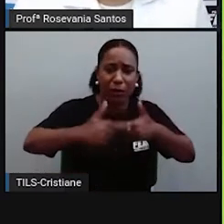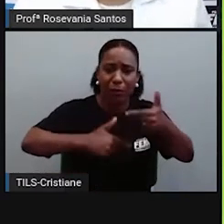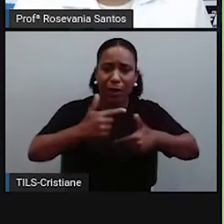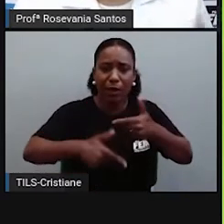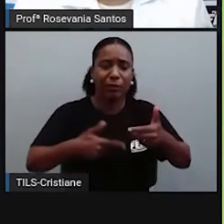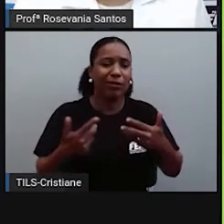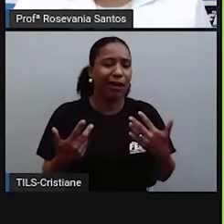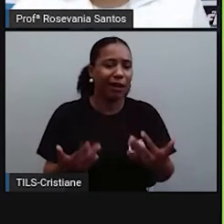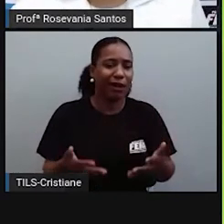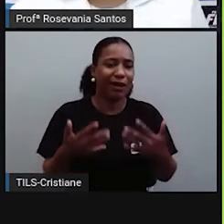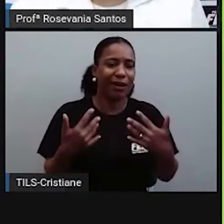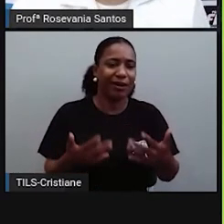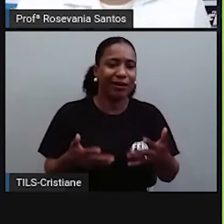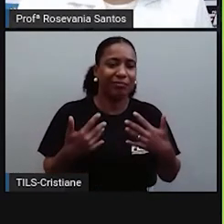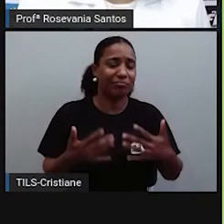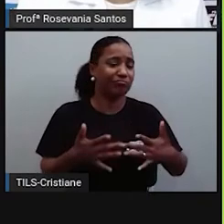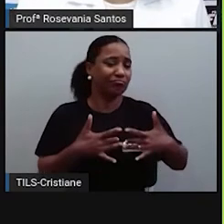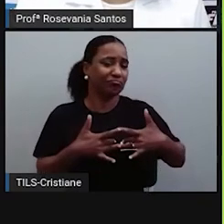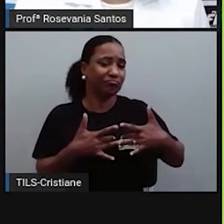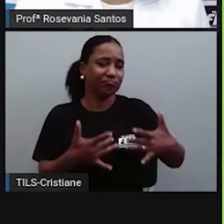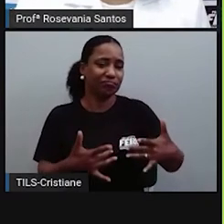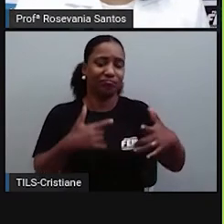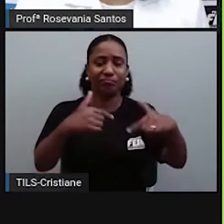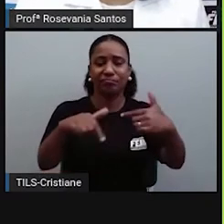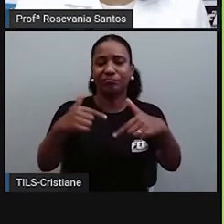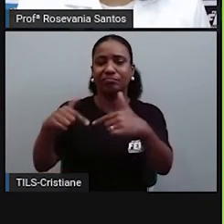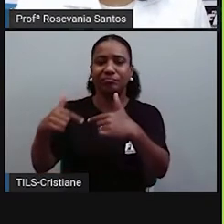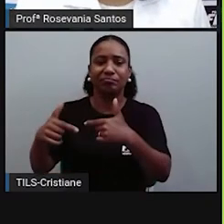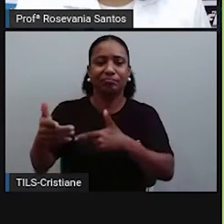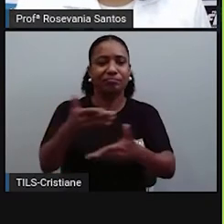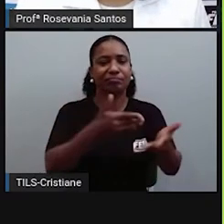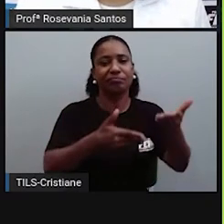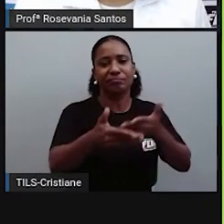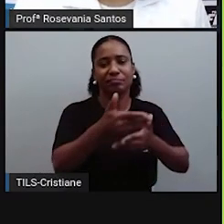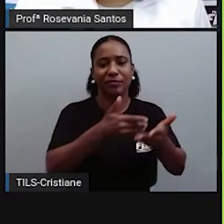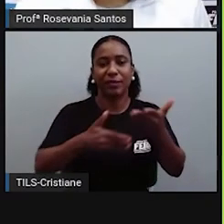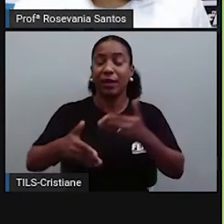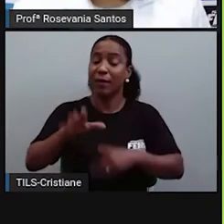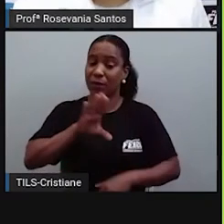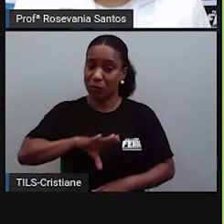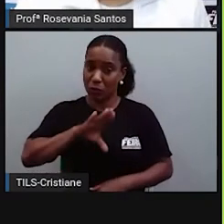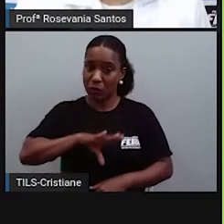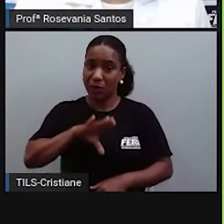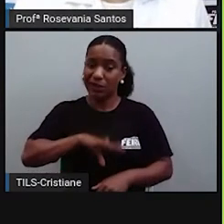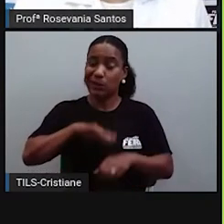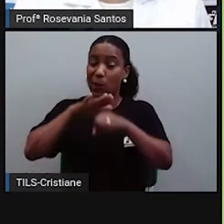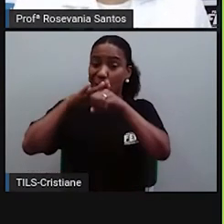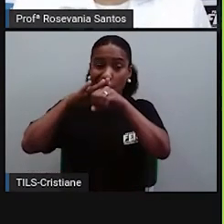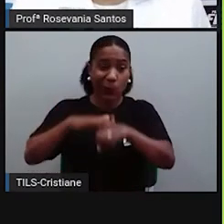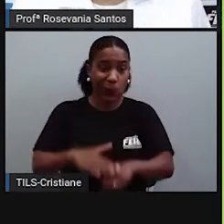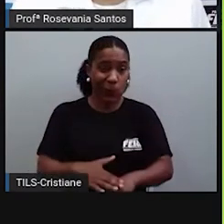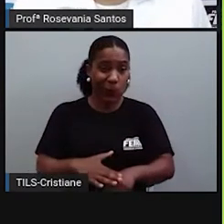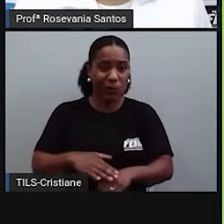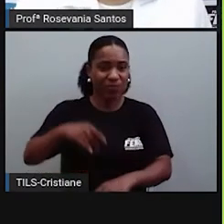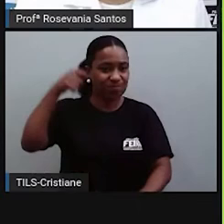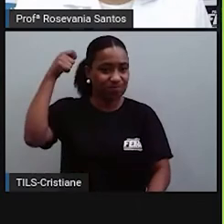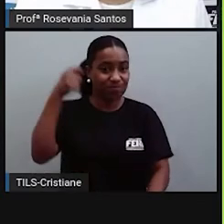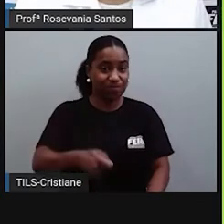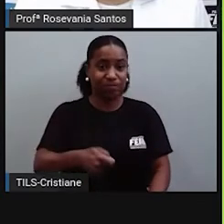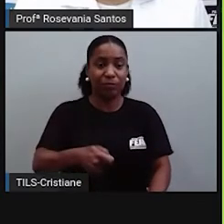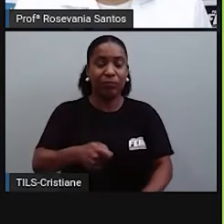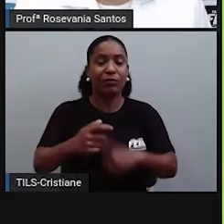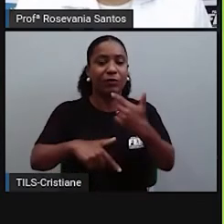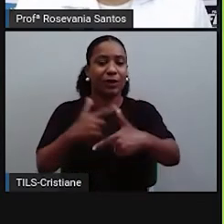aquela ideia de acumulação que os portugueses tinham. E foi nesse processo. Que começou a degradação